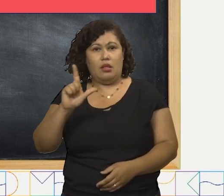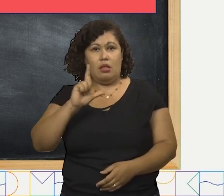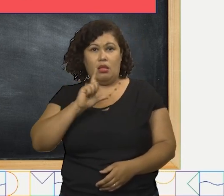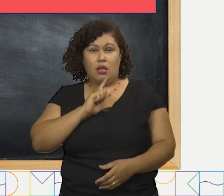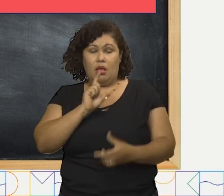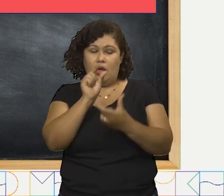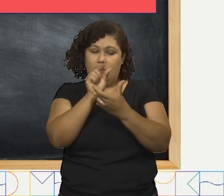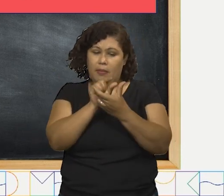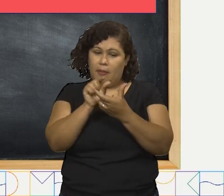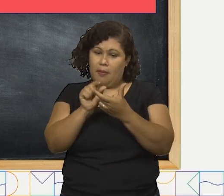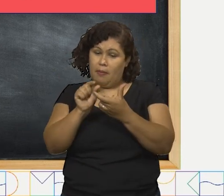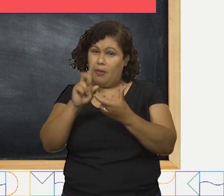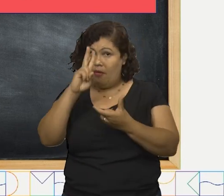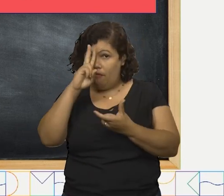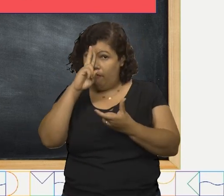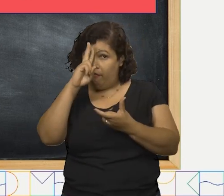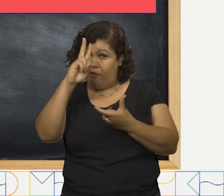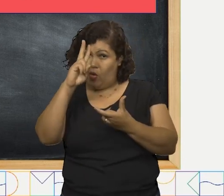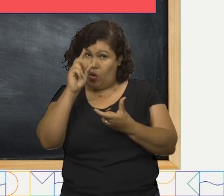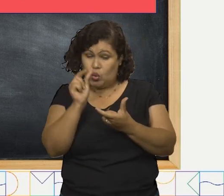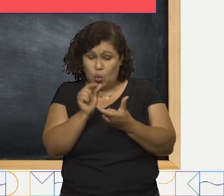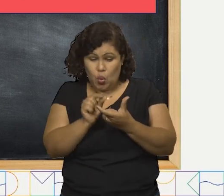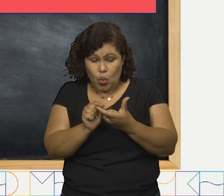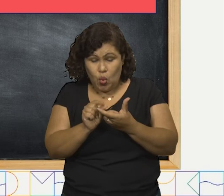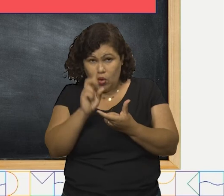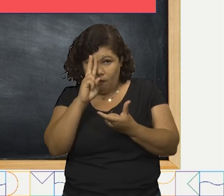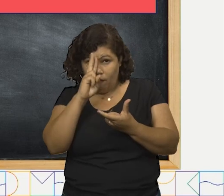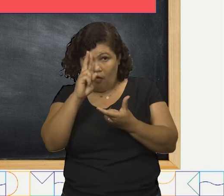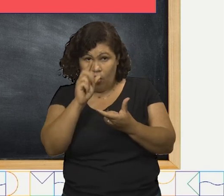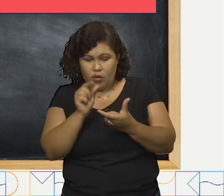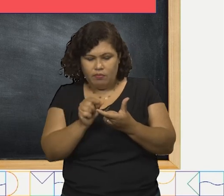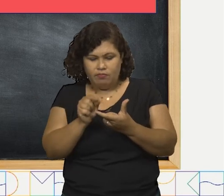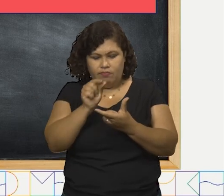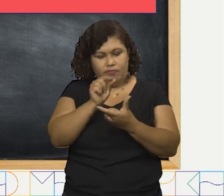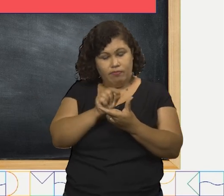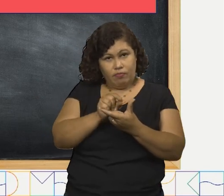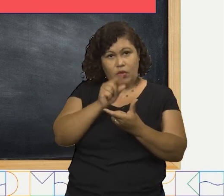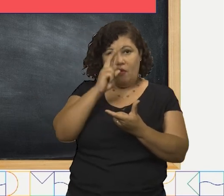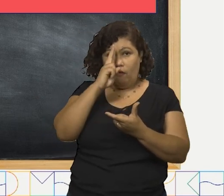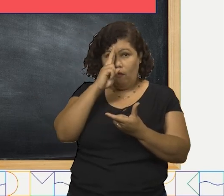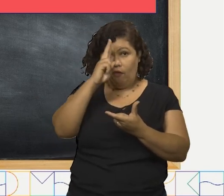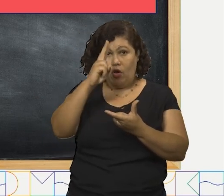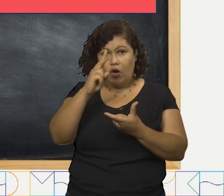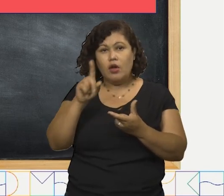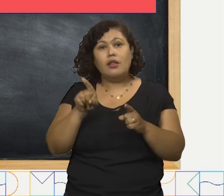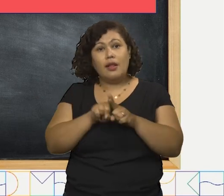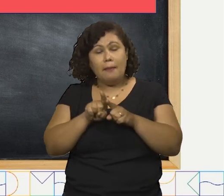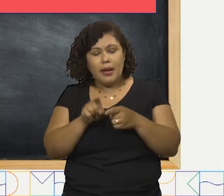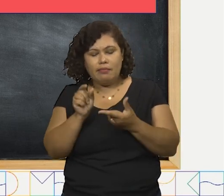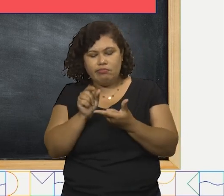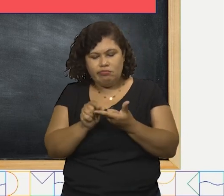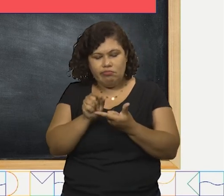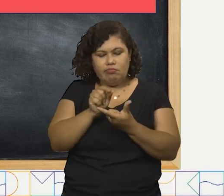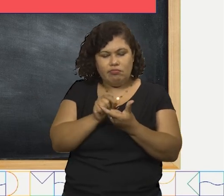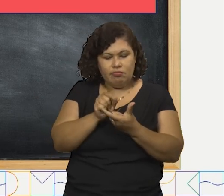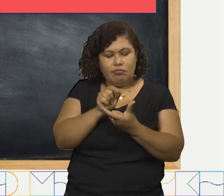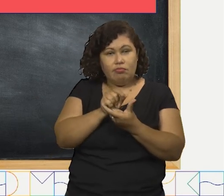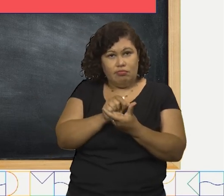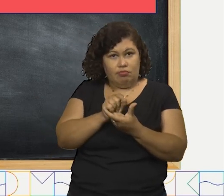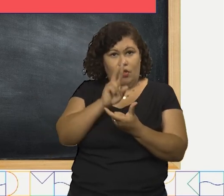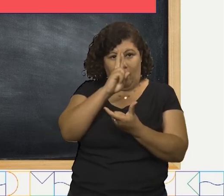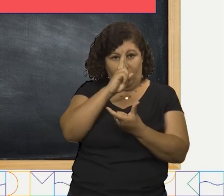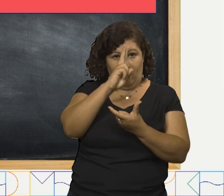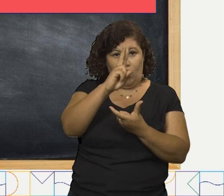última sílaba, outras na penúltima sílaba e outras na antepenúltima